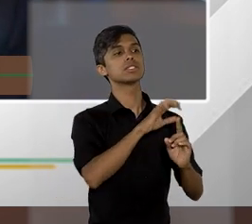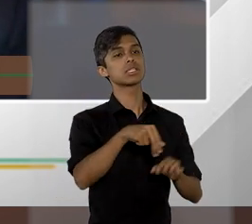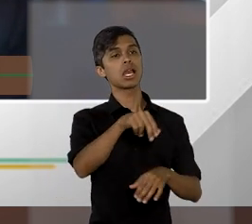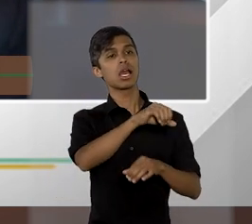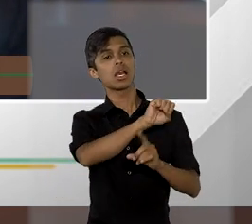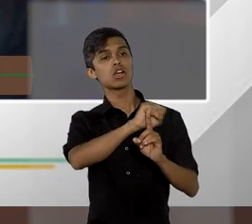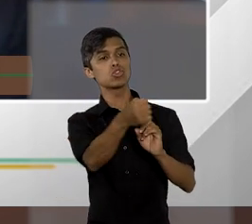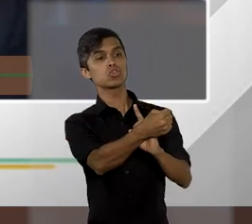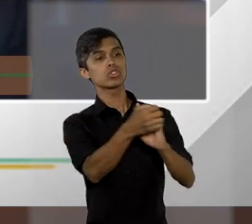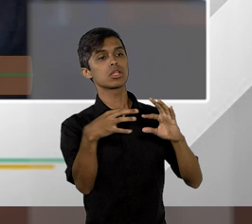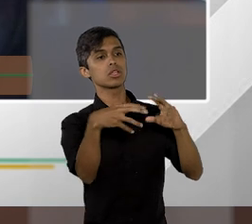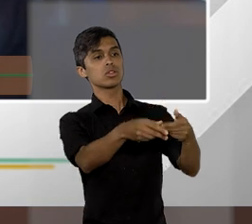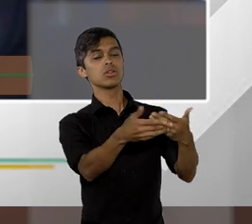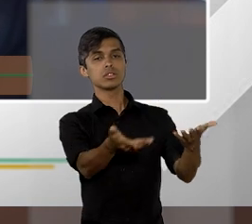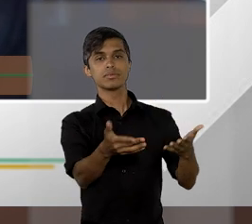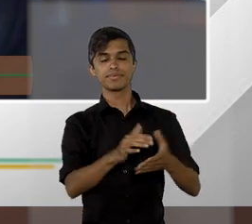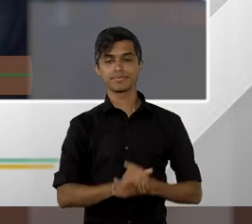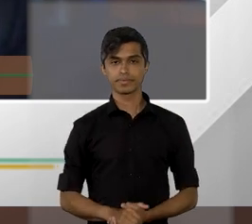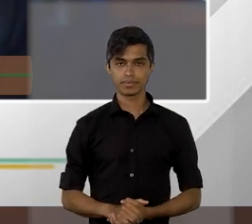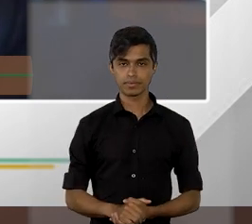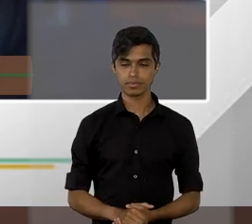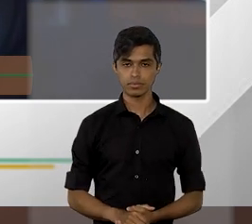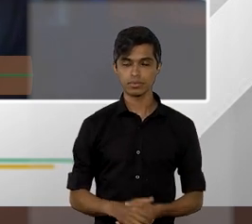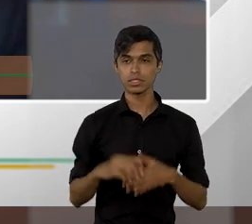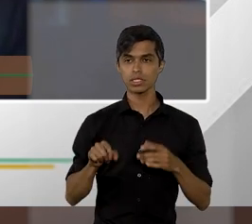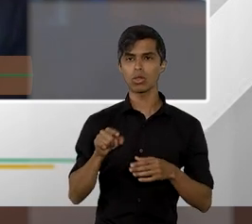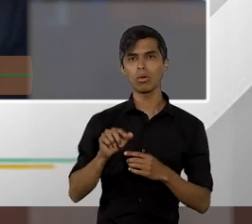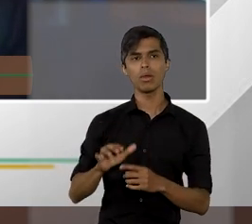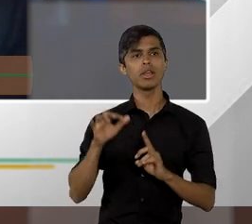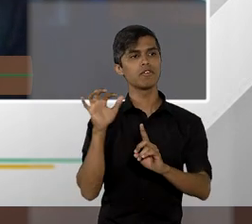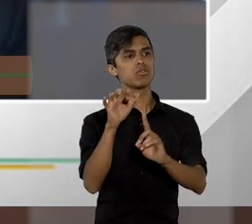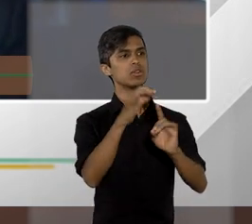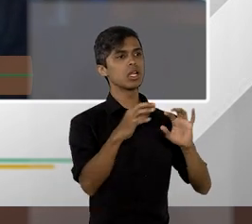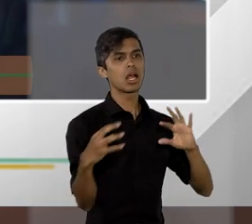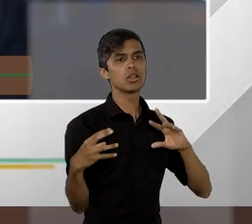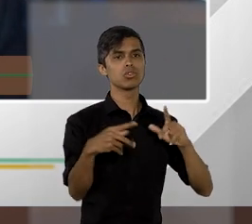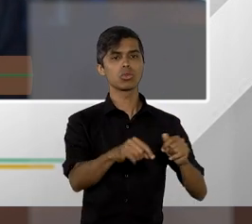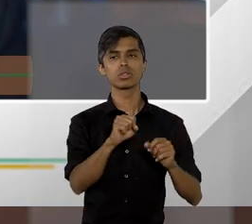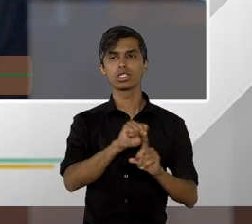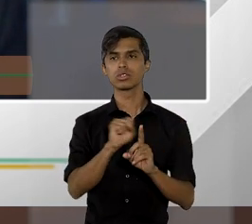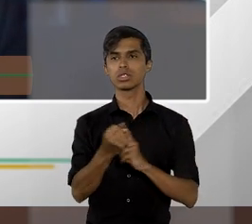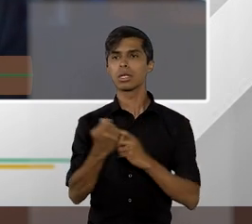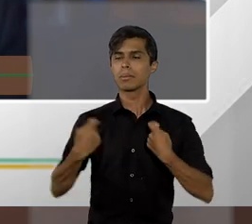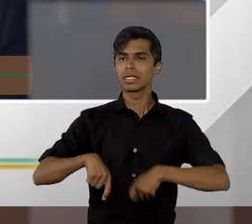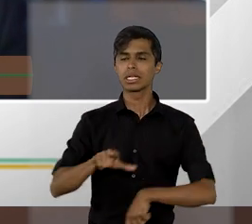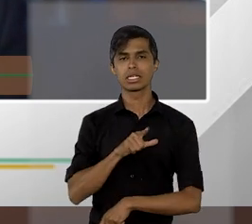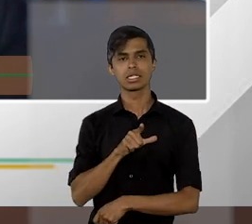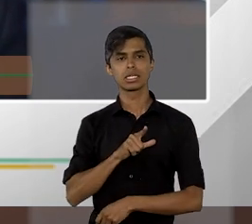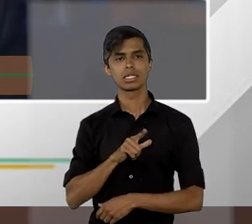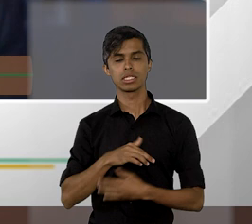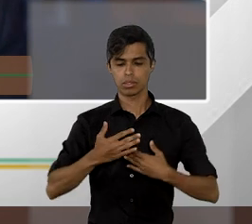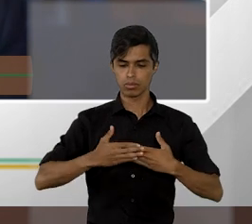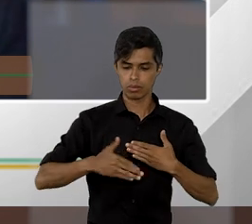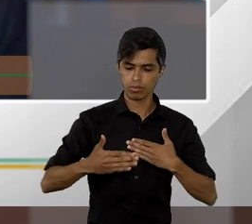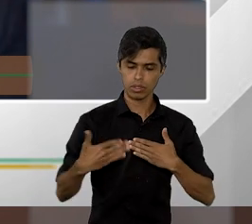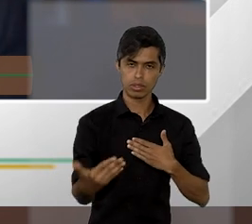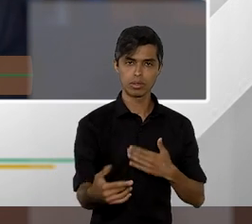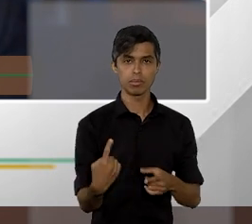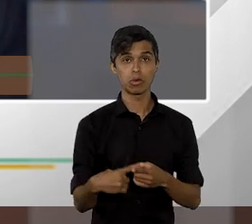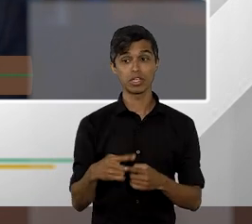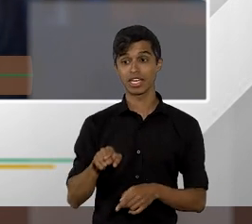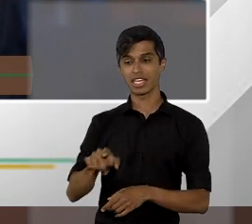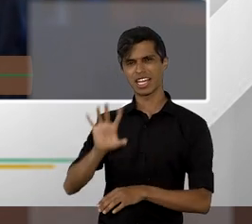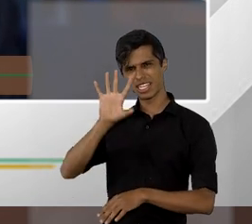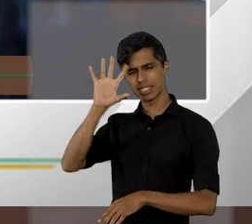norte para, como eu disse há pouco, como um vetor indicativo da conduta que a sociedade deva ter diante daquele determinado fenômeno